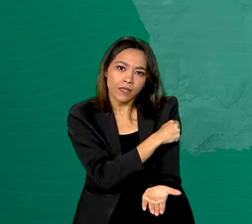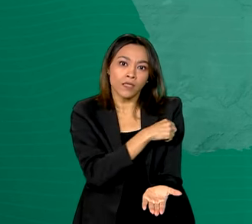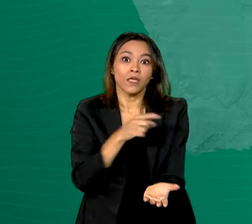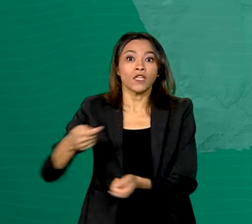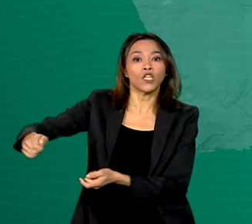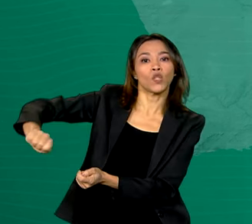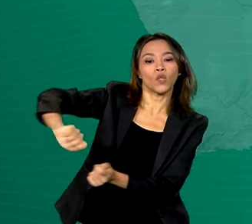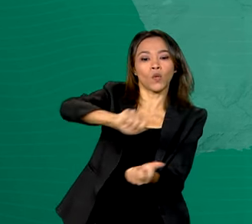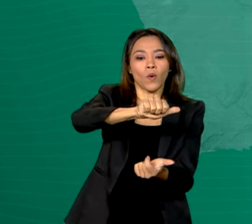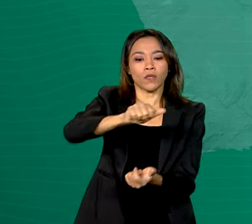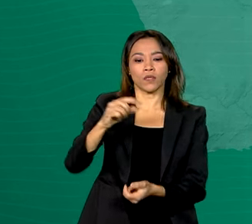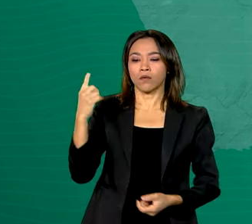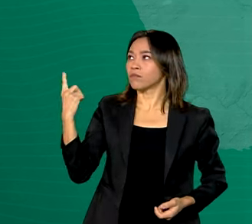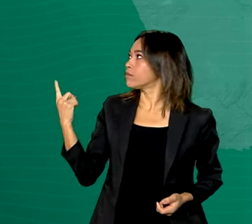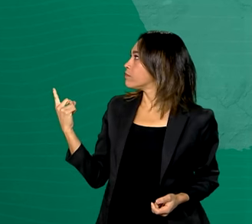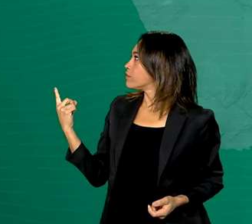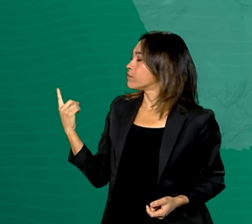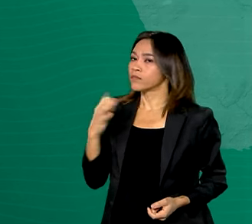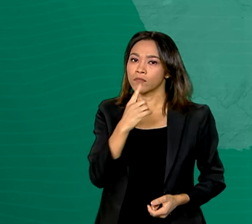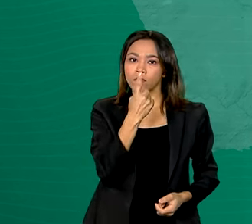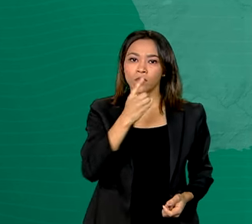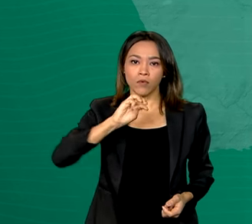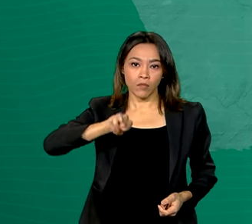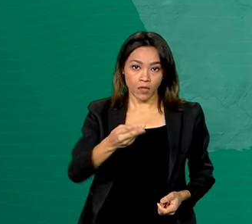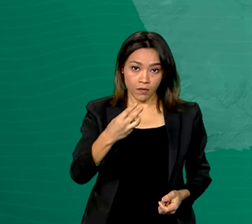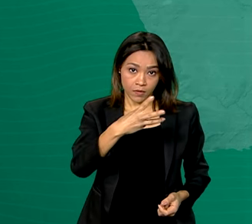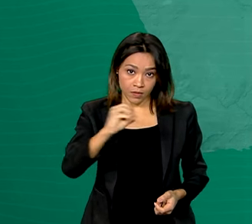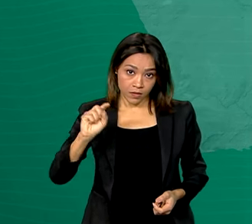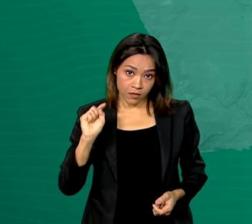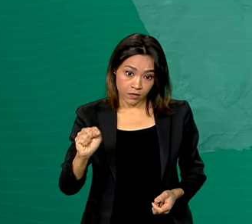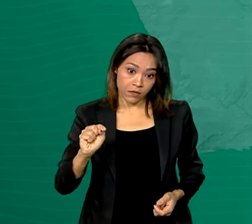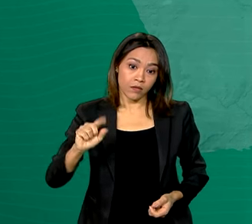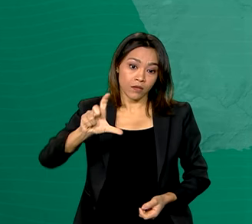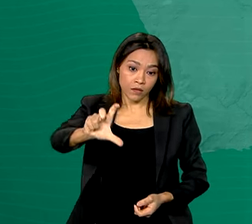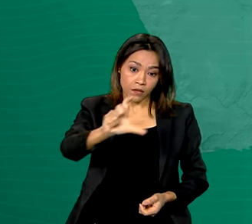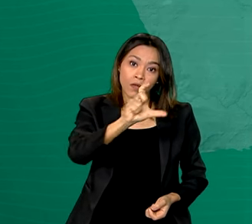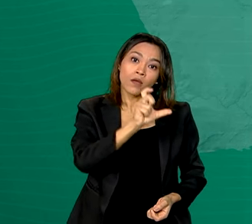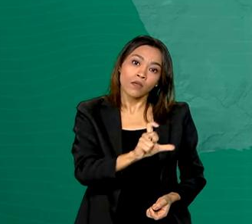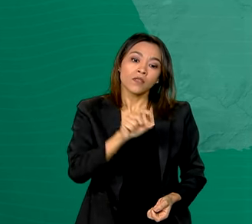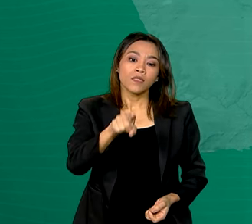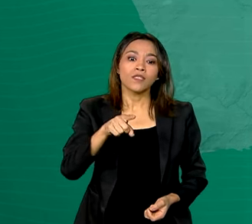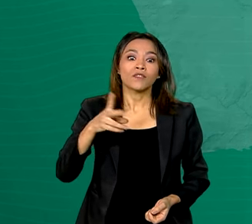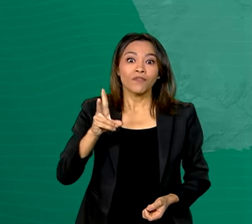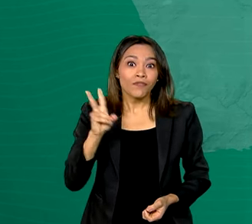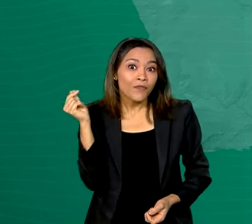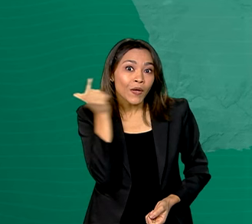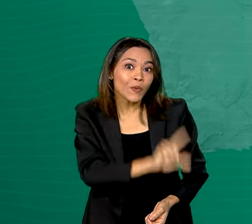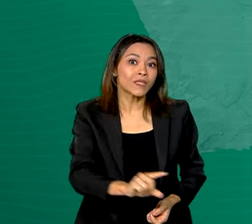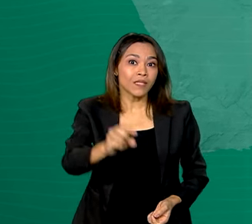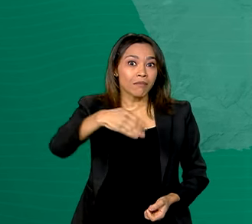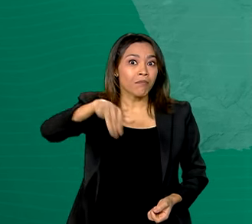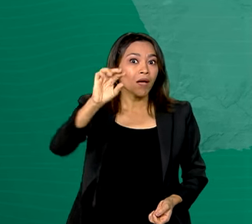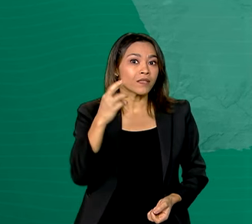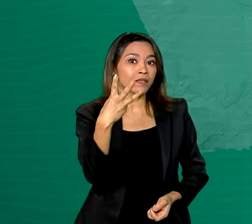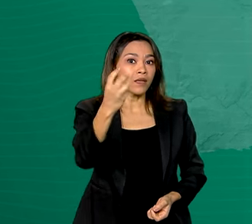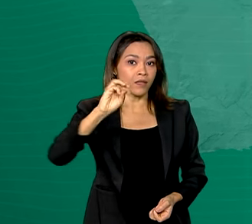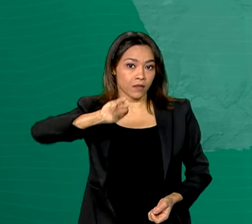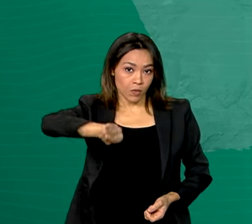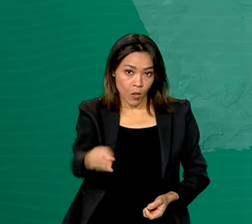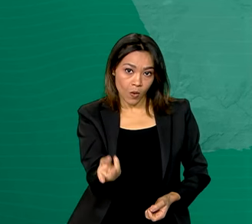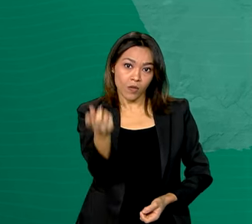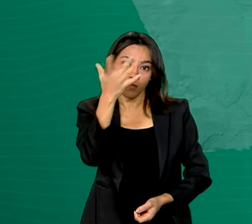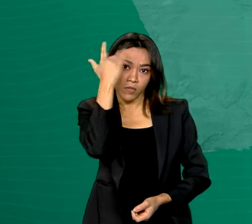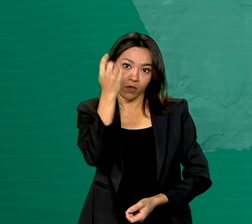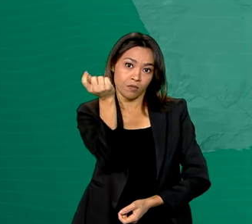1 milhão e 300 mil doses. Isso vai permitir a imunização de mais de 3 milhões de pessoas, com as duas